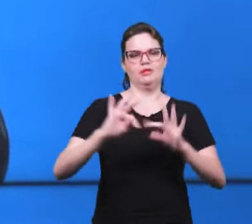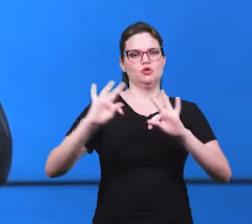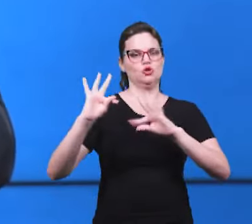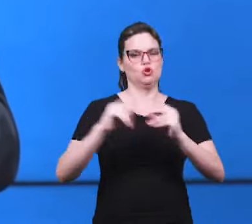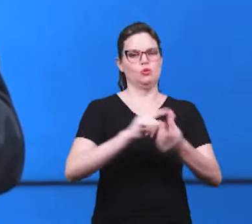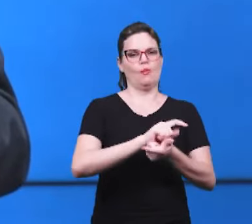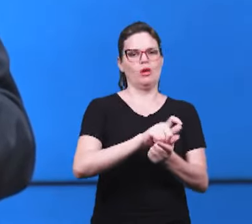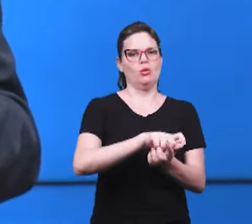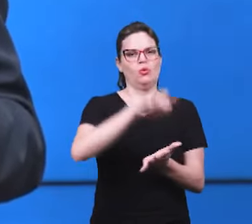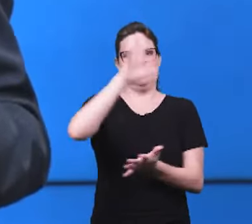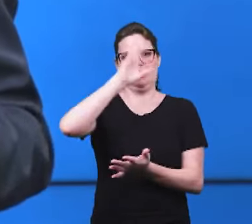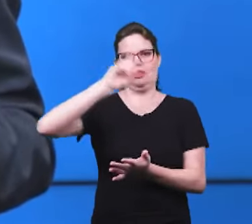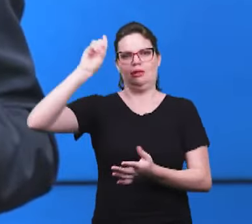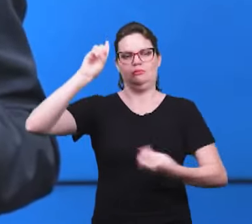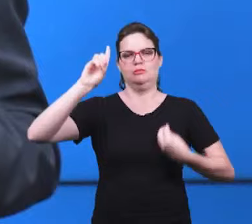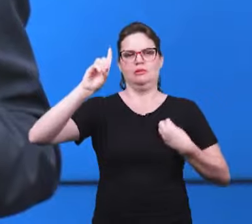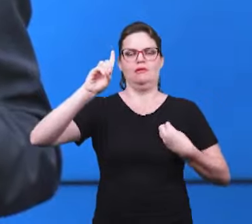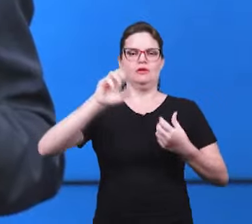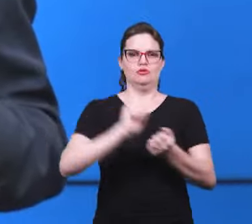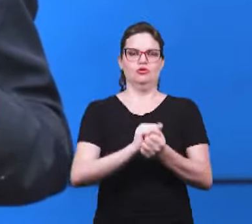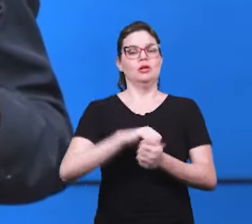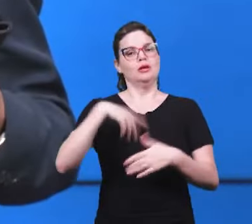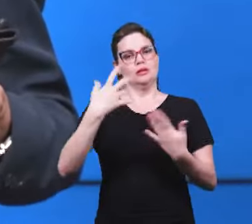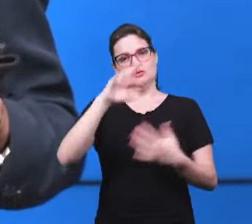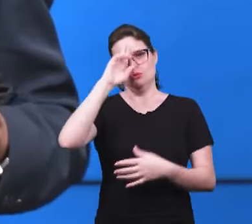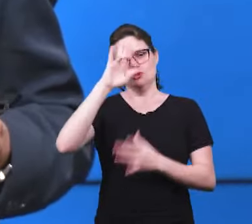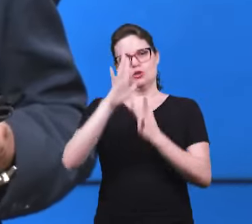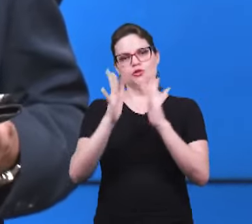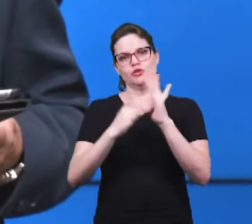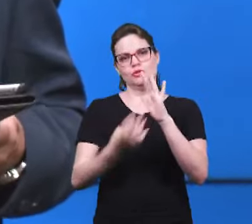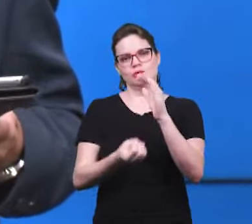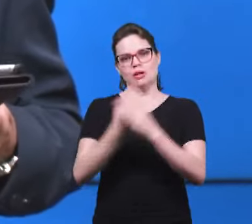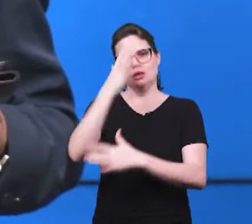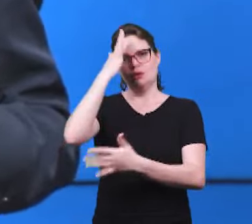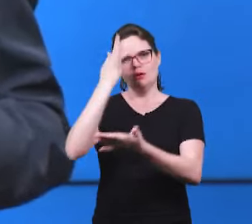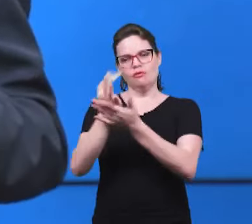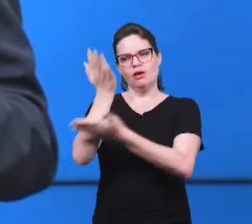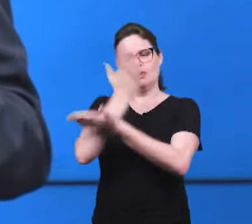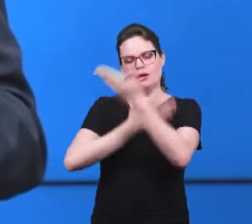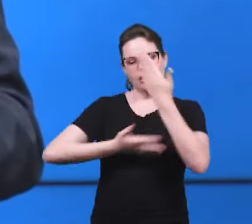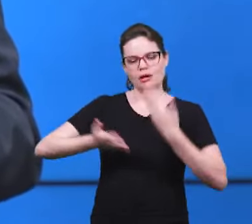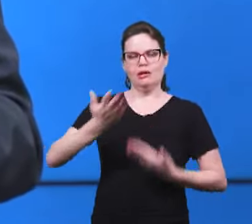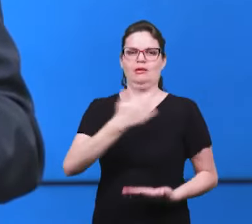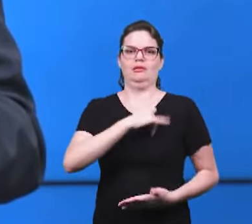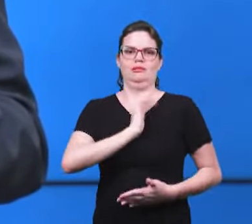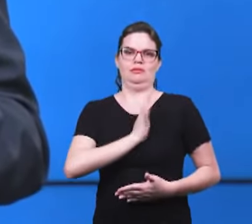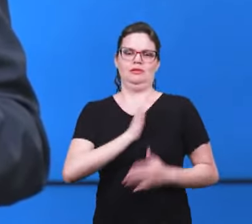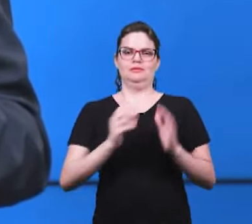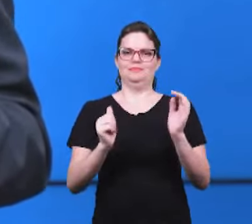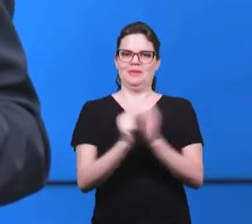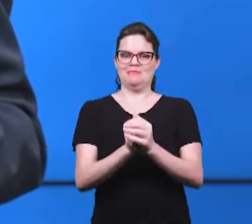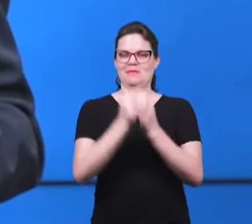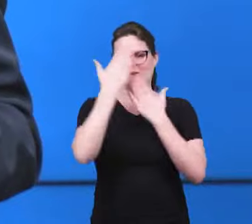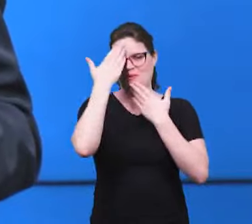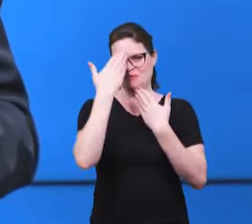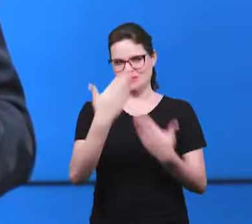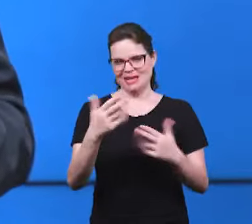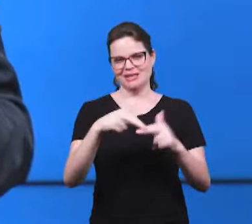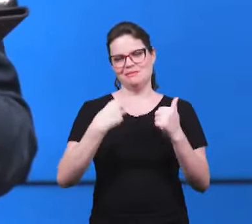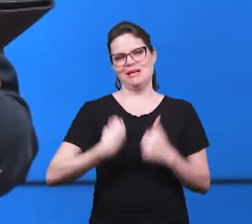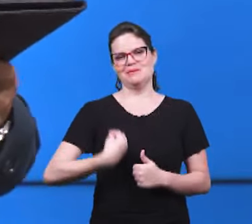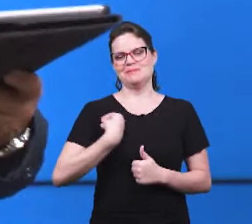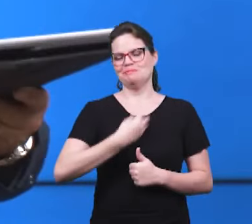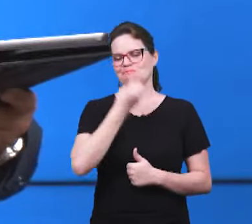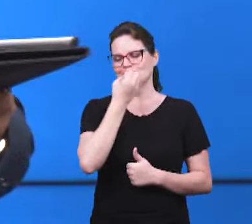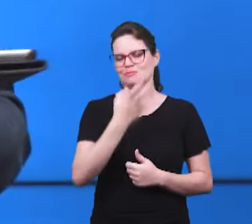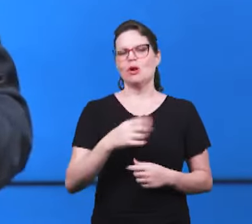criação de Deus então Jesus ele é o autor e ele é o consumador da fé obrigado irmã pela sua participação foi muito boa é